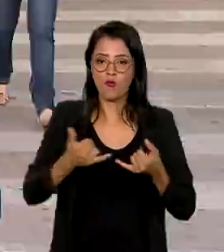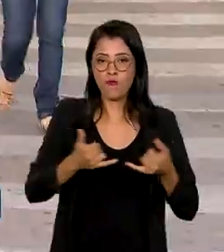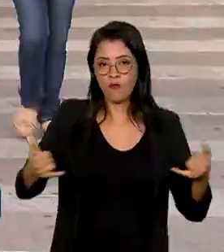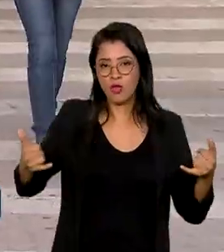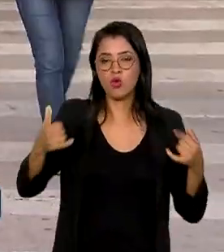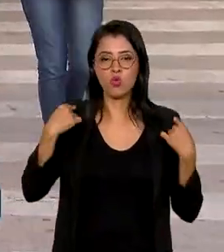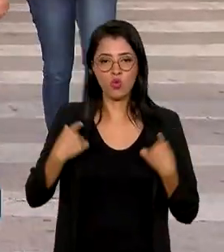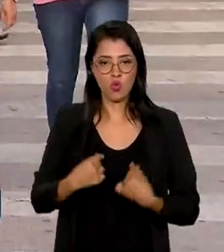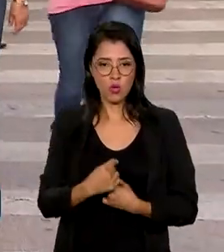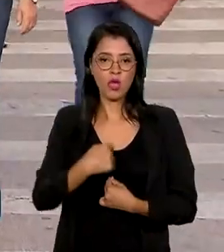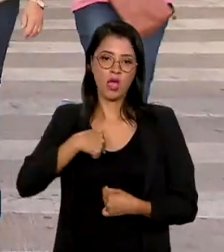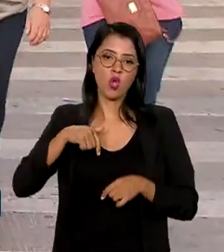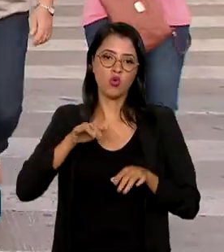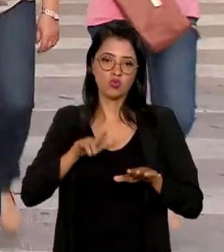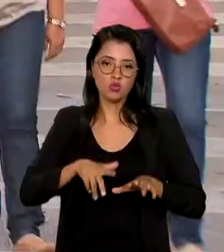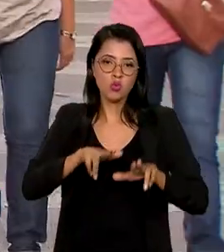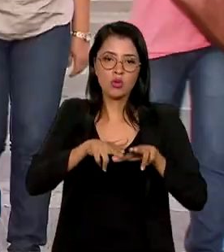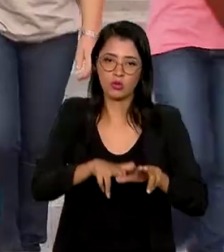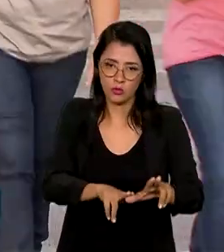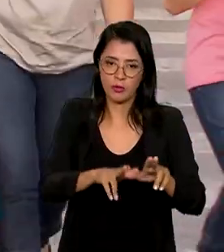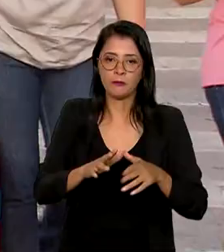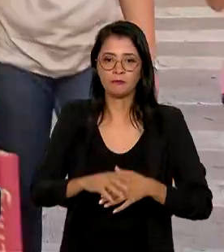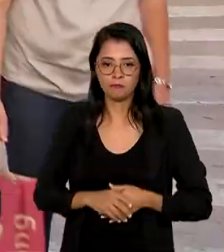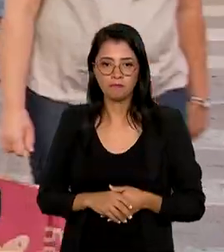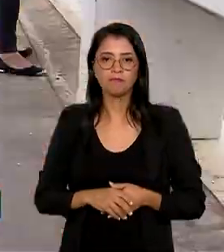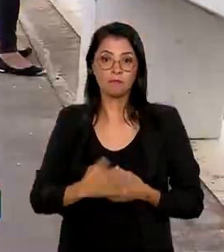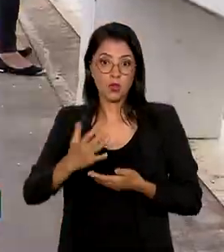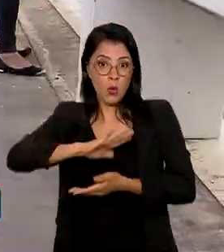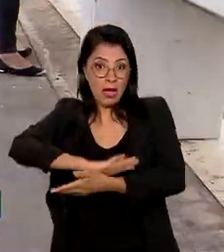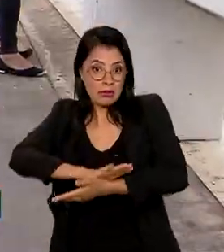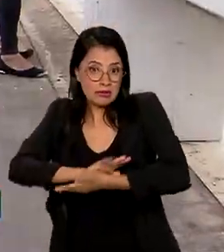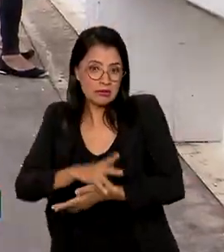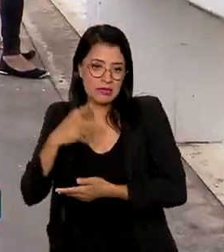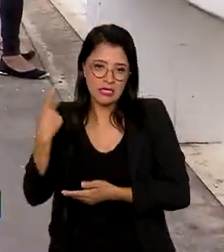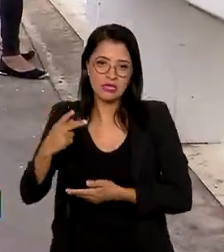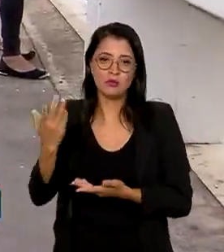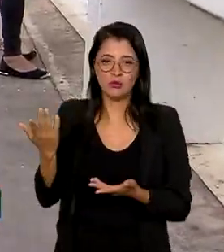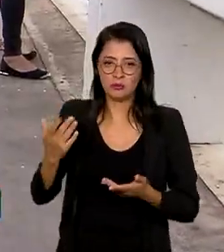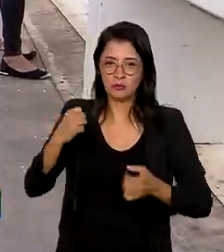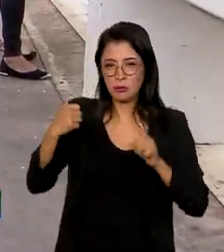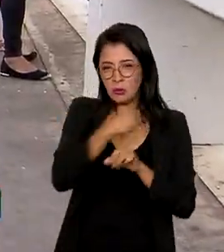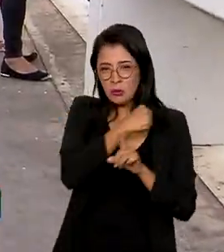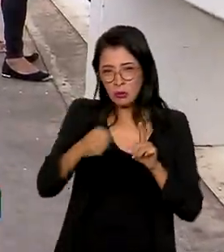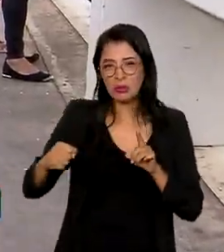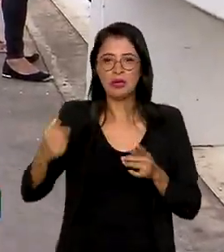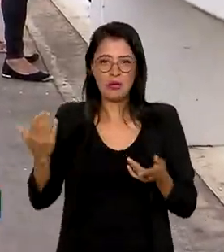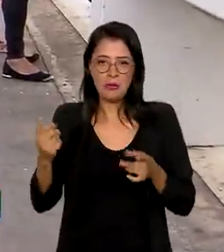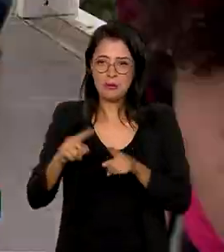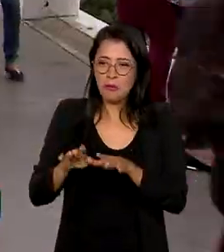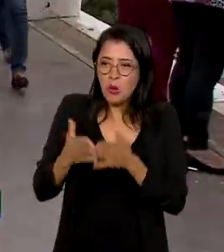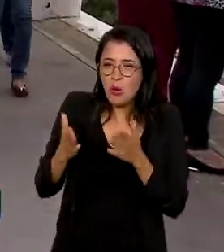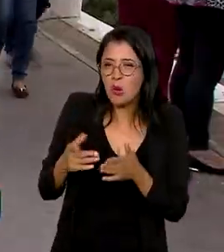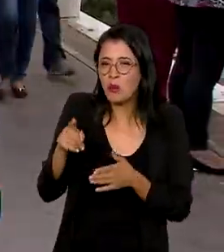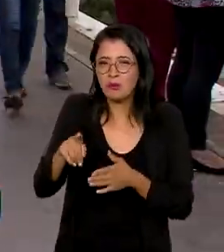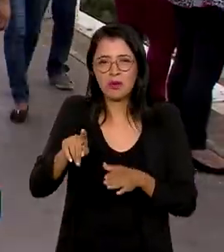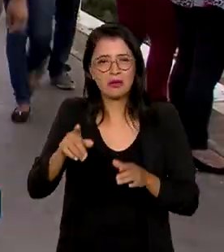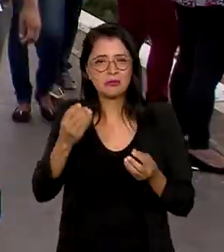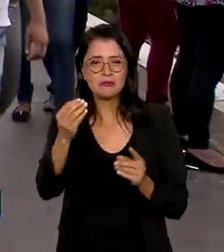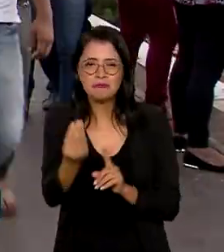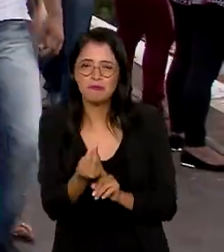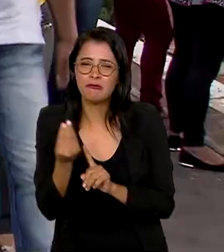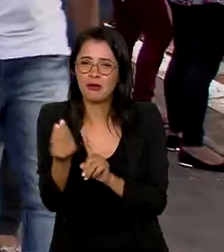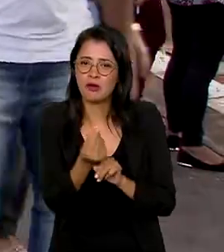candomblé. Além do racismo físico e psicológico, a população mais nova é a mais vulnerável. Segundo a